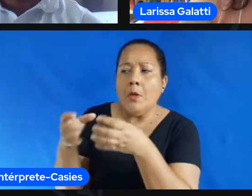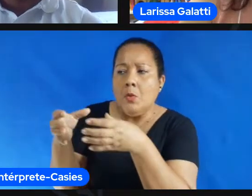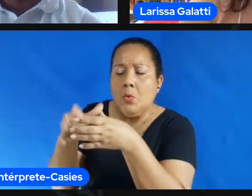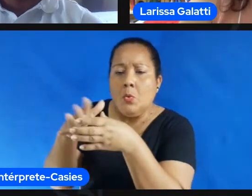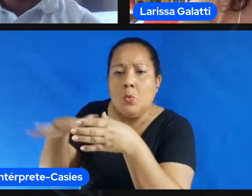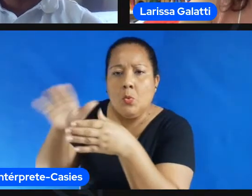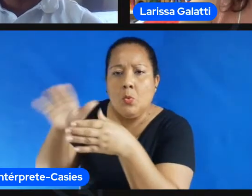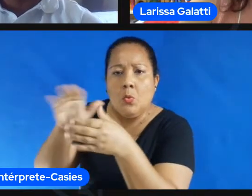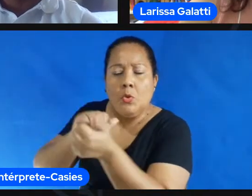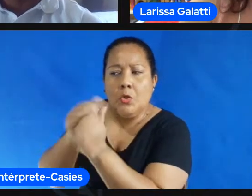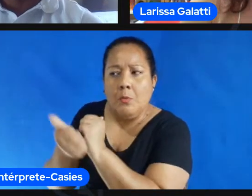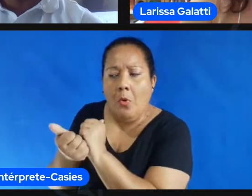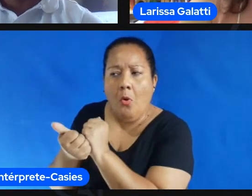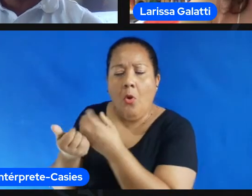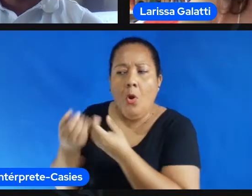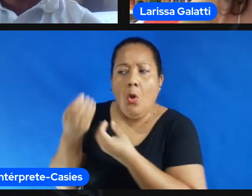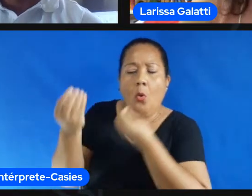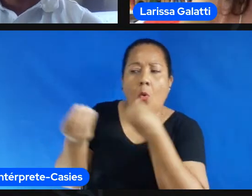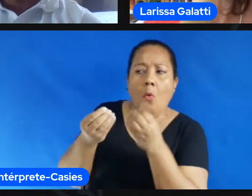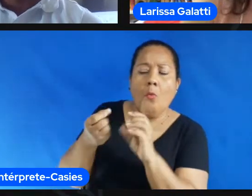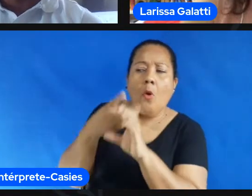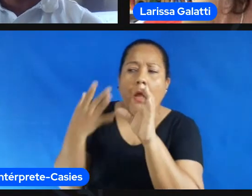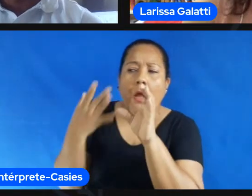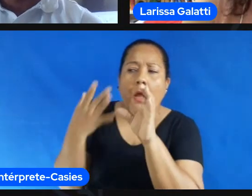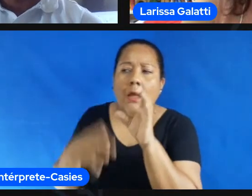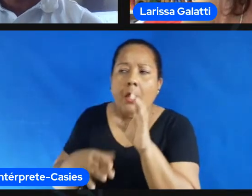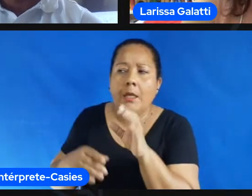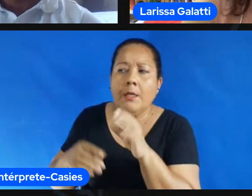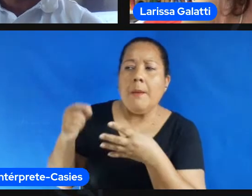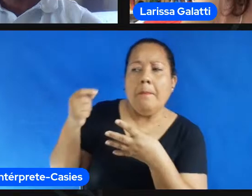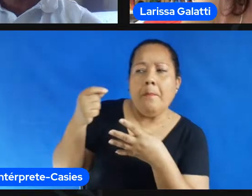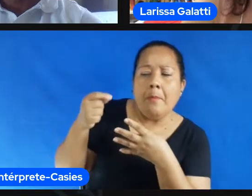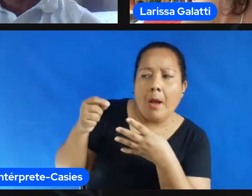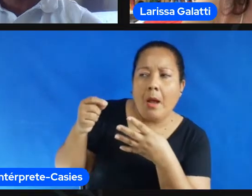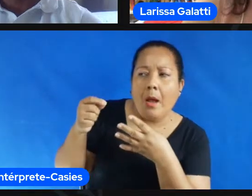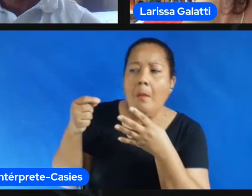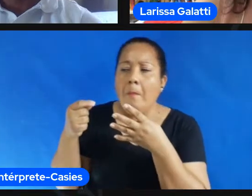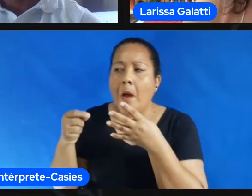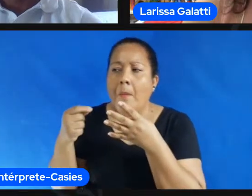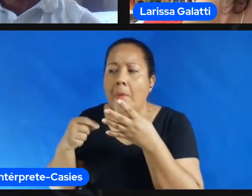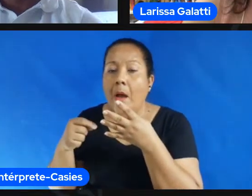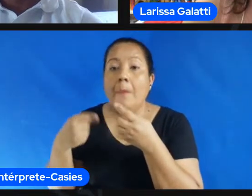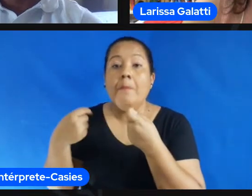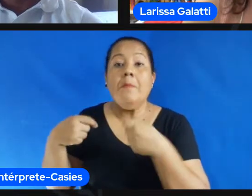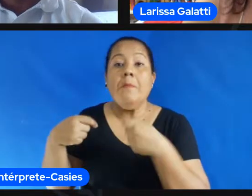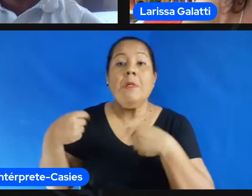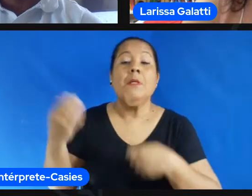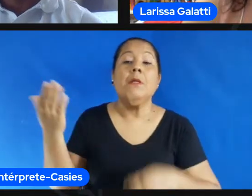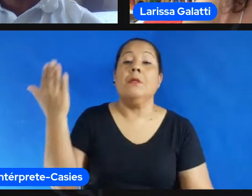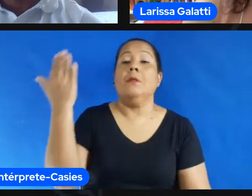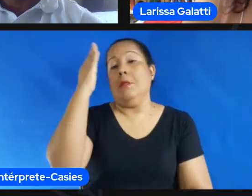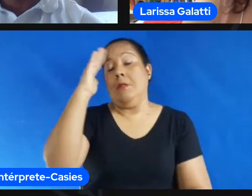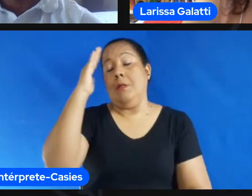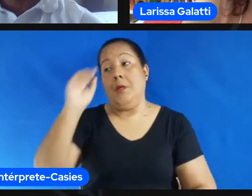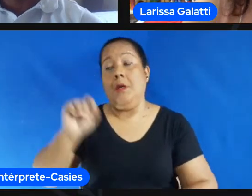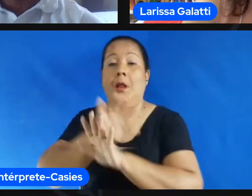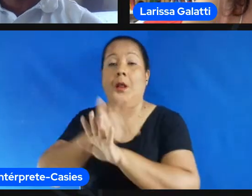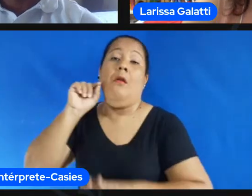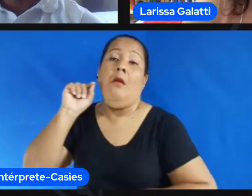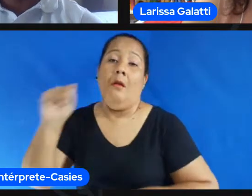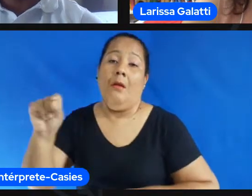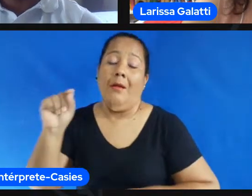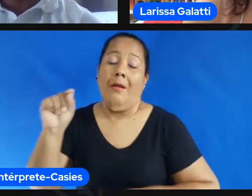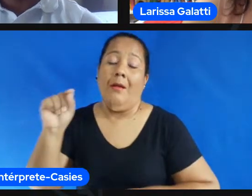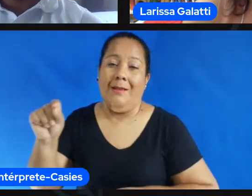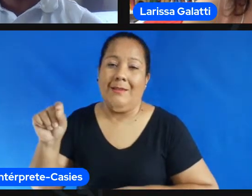talvez estude menos que em outras né e tá na hora da gente entender o nosso papel também de educador